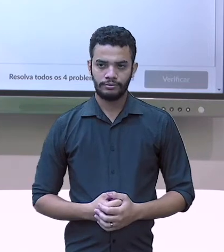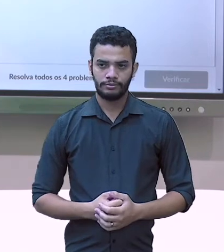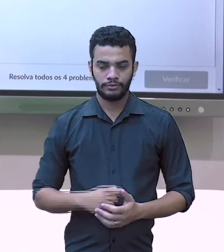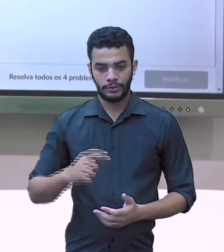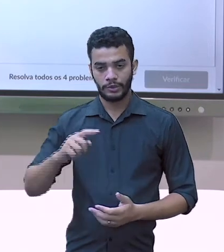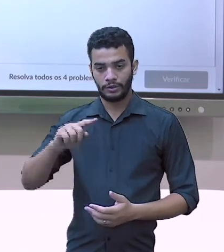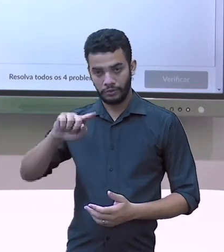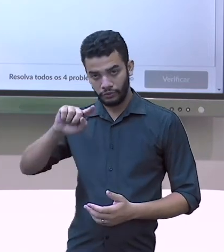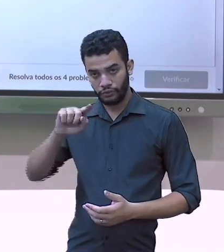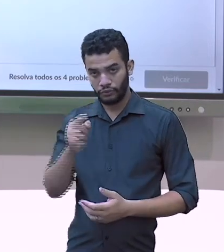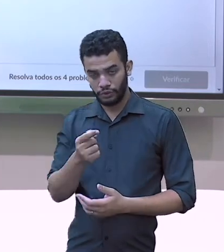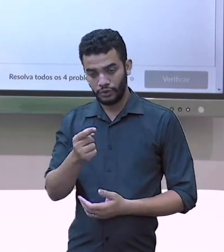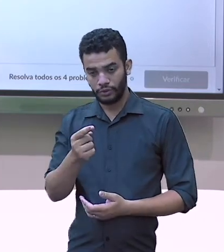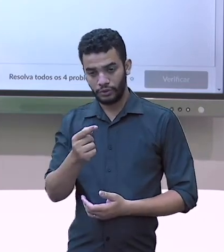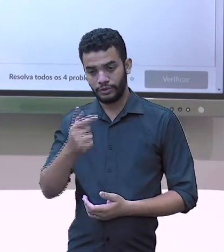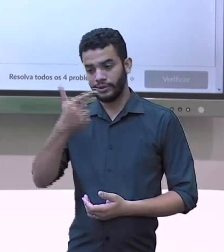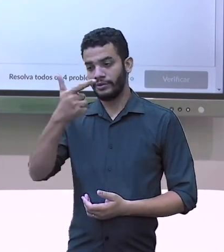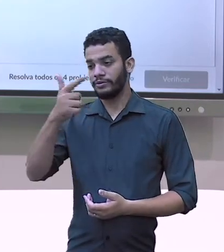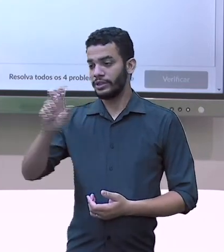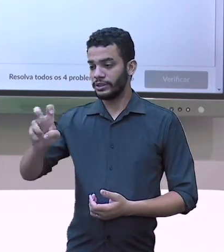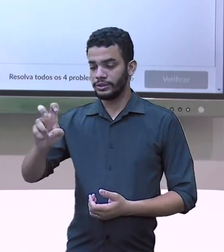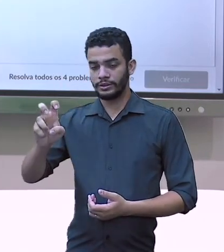vírgula, olha, 25.